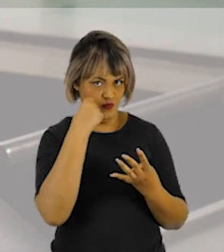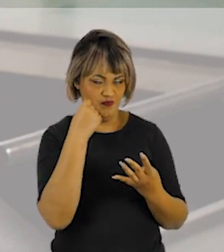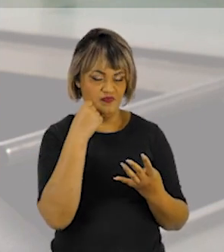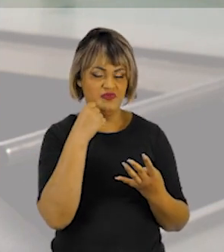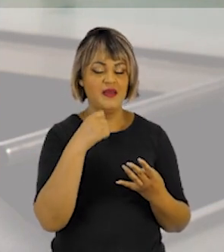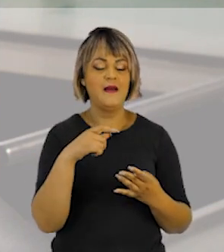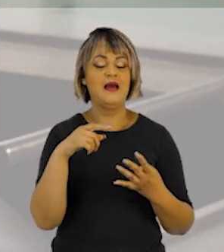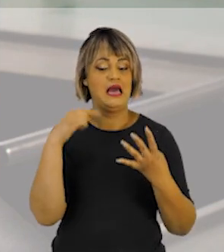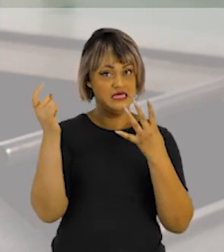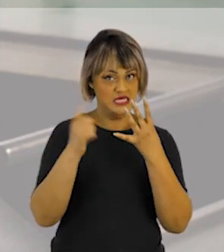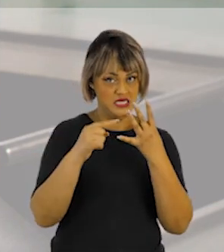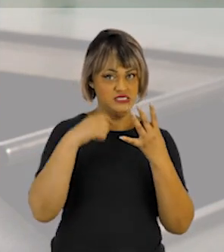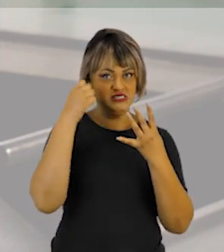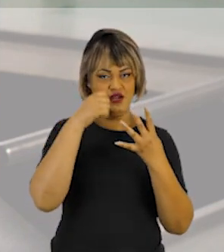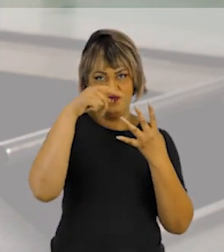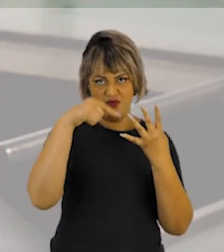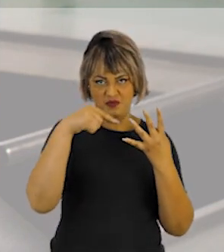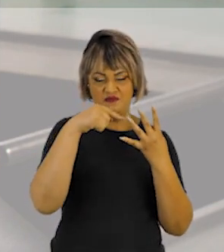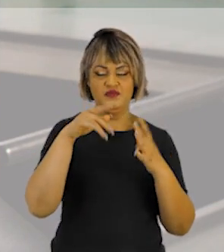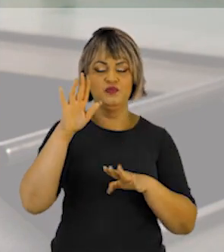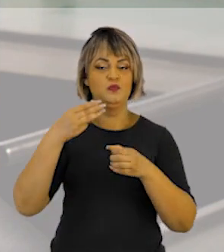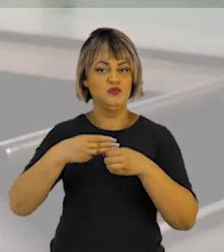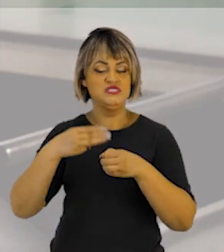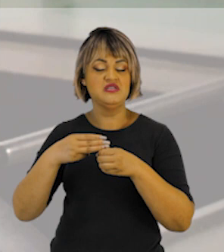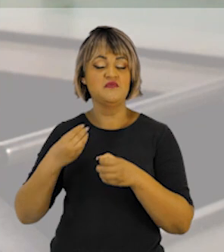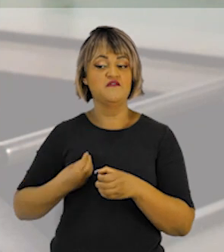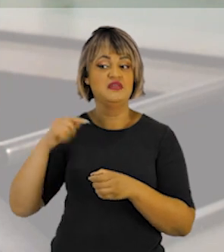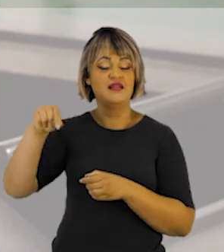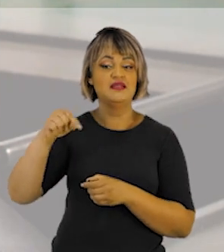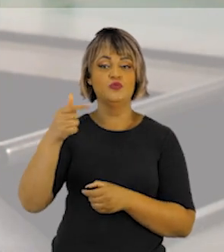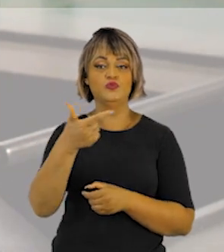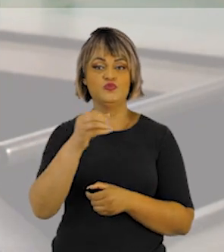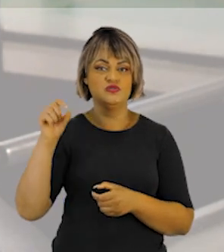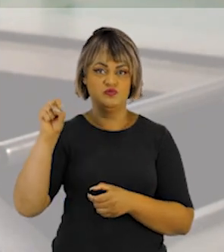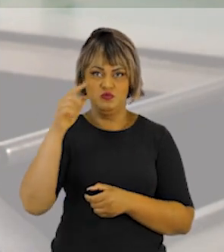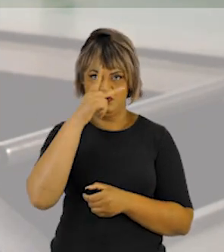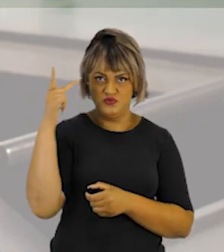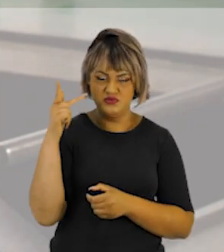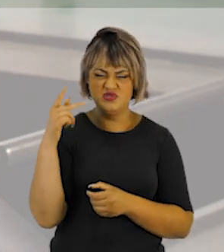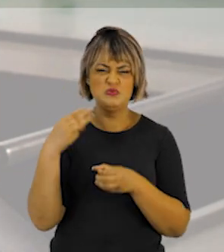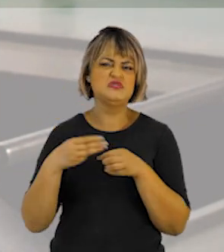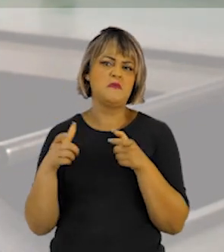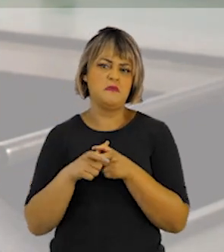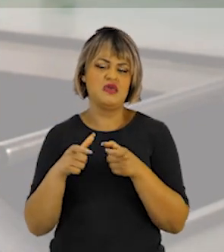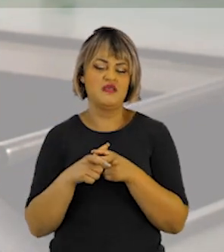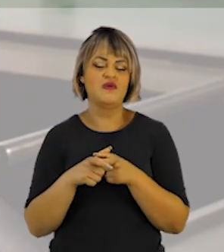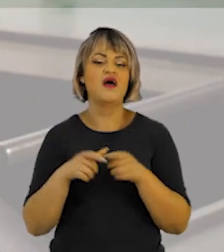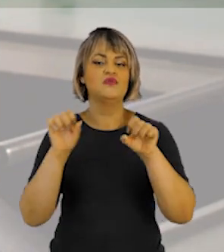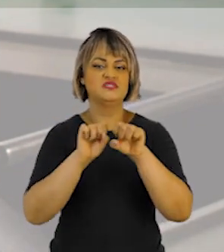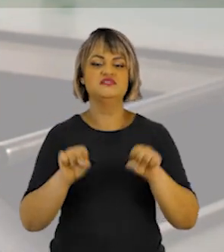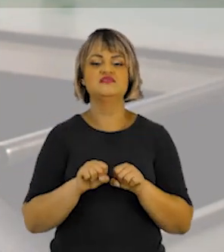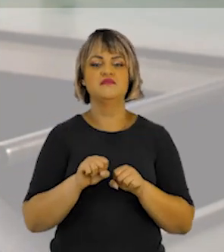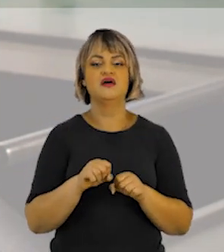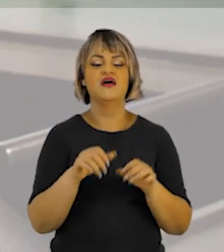Sendo que na eleição para senador e prefeitos de municípios com até 200 mil eleitores, municípios menores, é